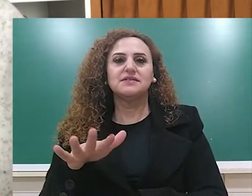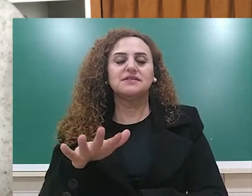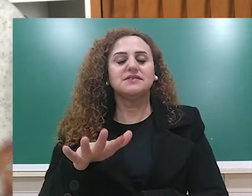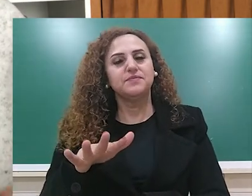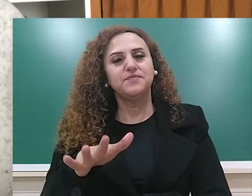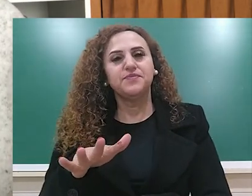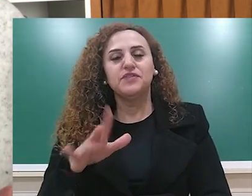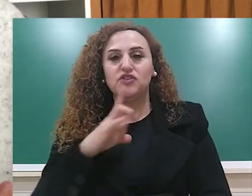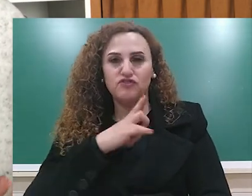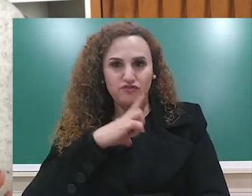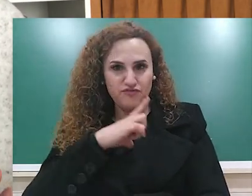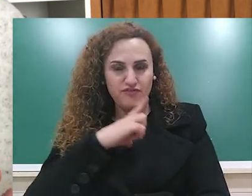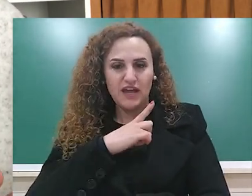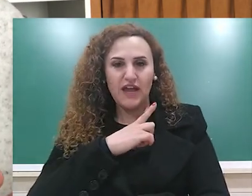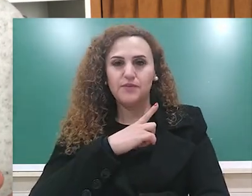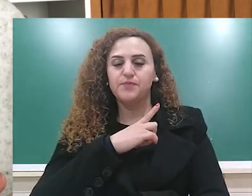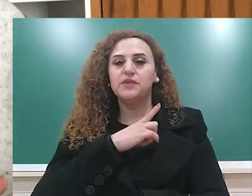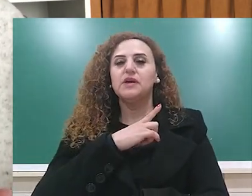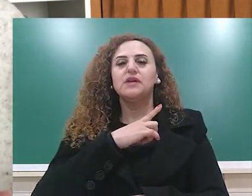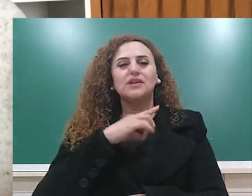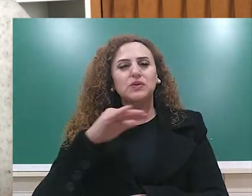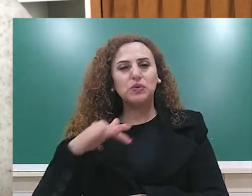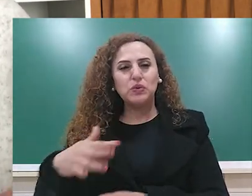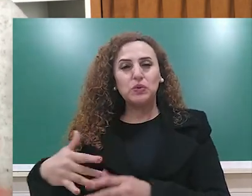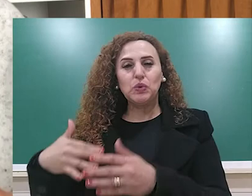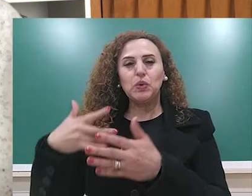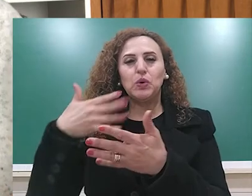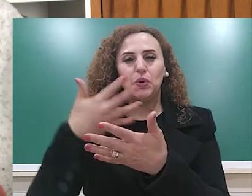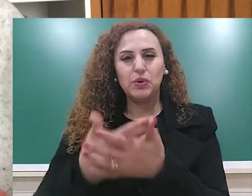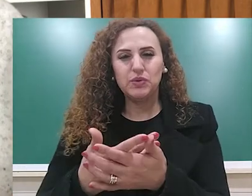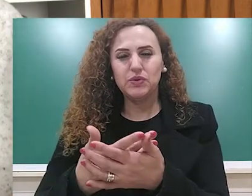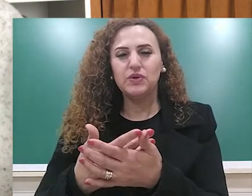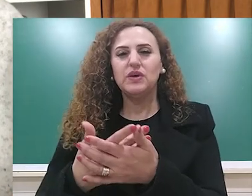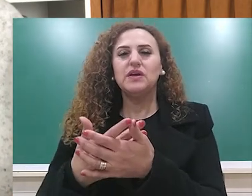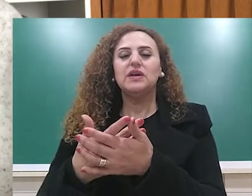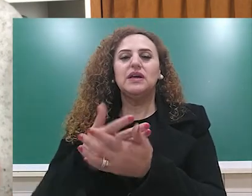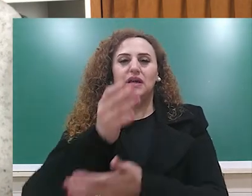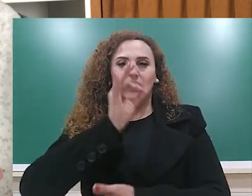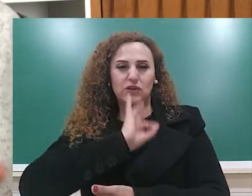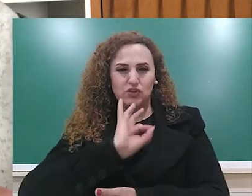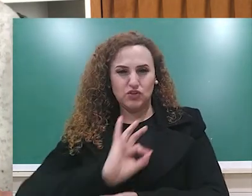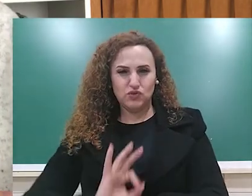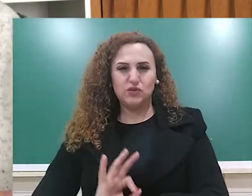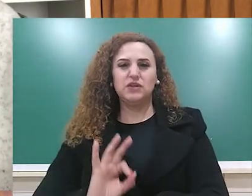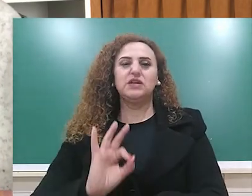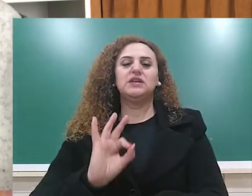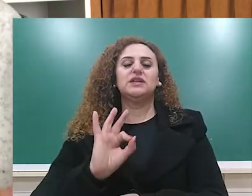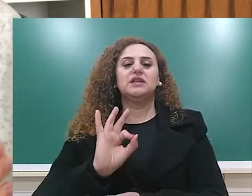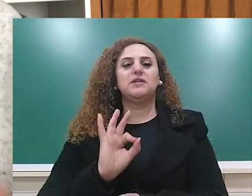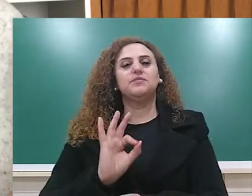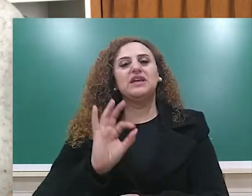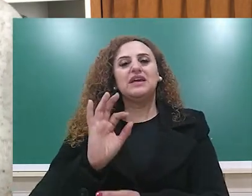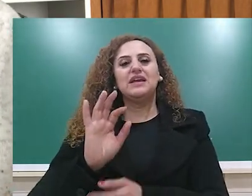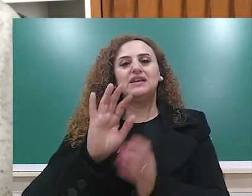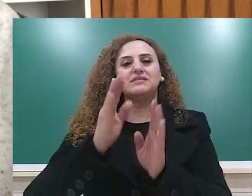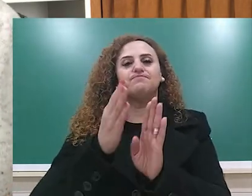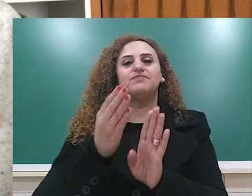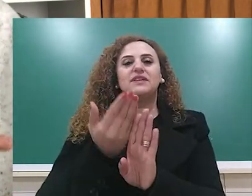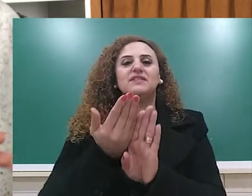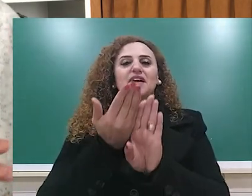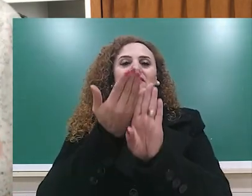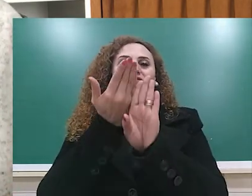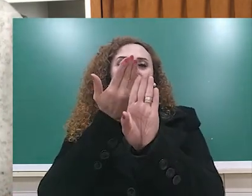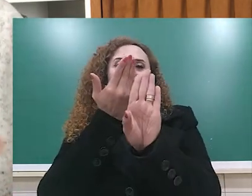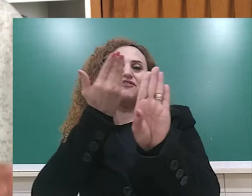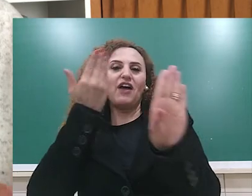passar por esse processo de educação jesuítica, elas deixam de lado a sua própria cultura, elas deixam de lado as